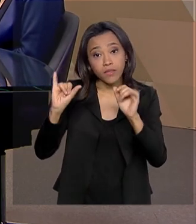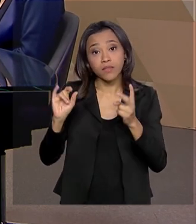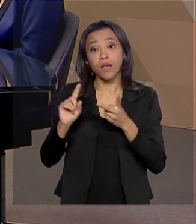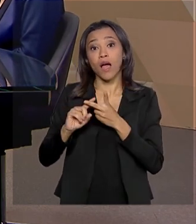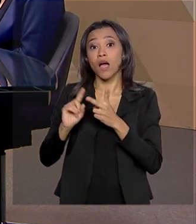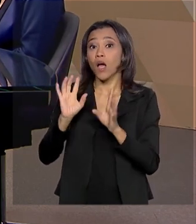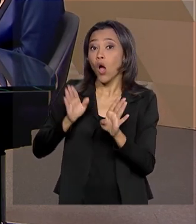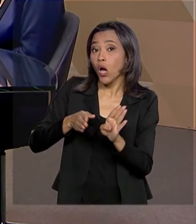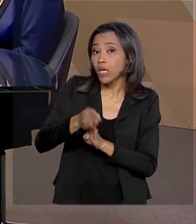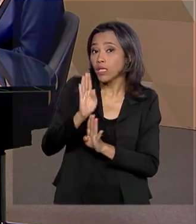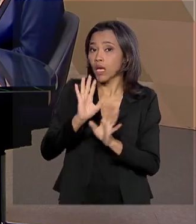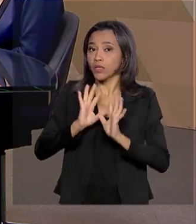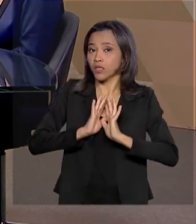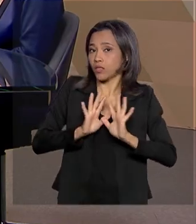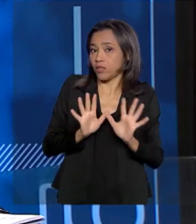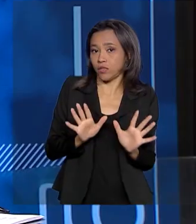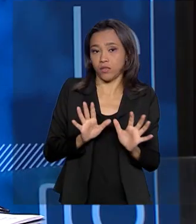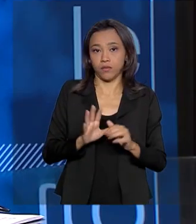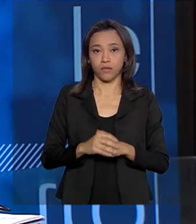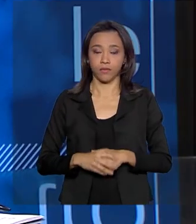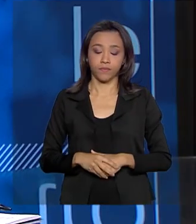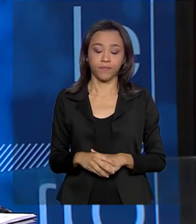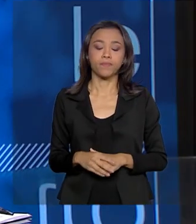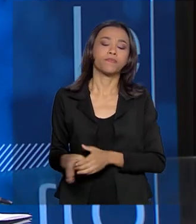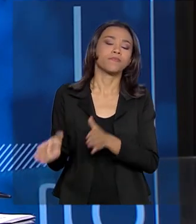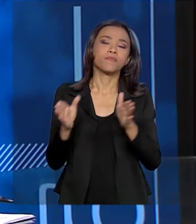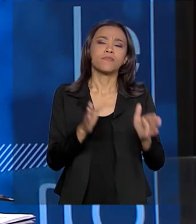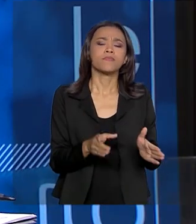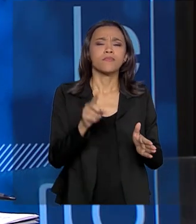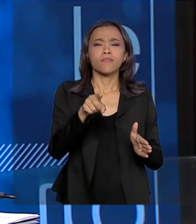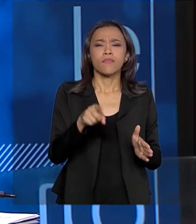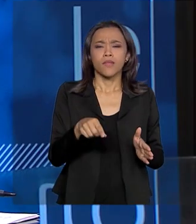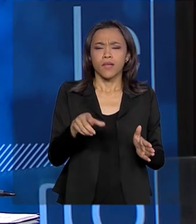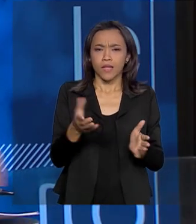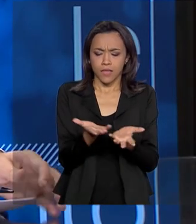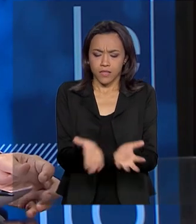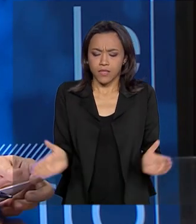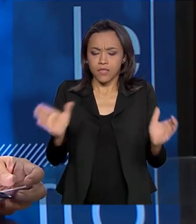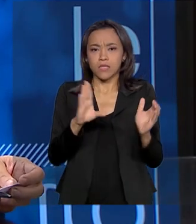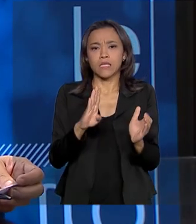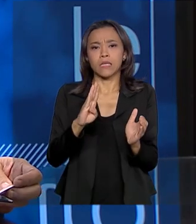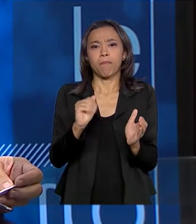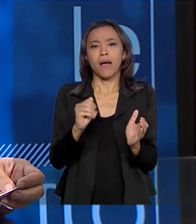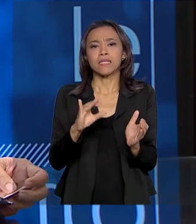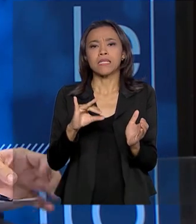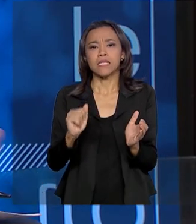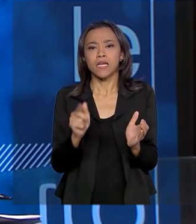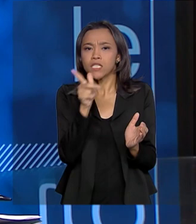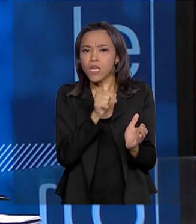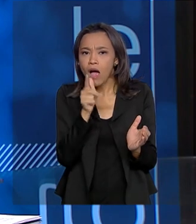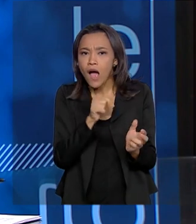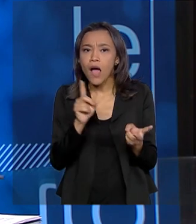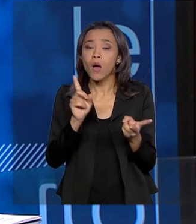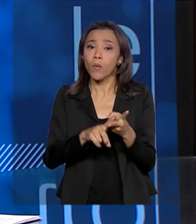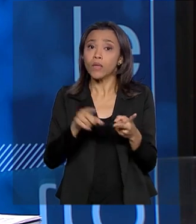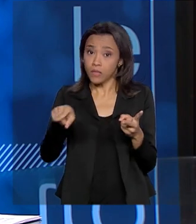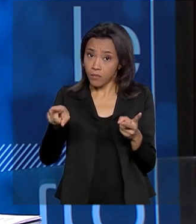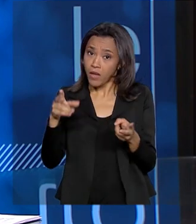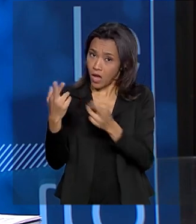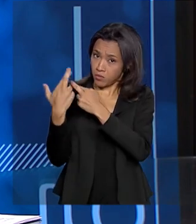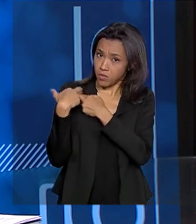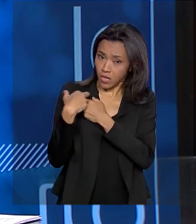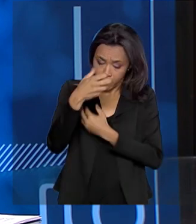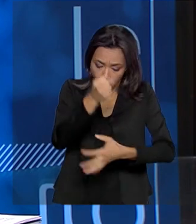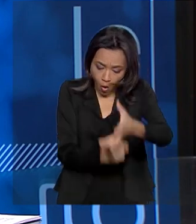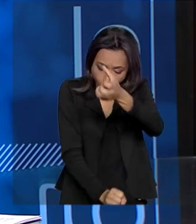dos efeitos. Bom, além das bacias hidrográficas, barragens e rios, a ANA também é responsável por poços e águas